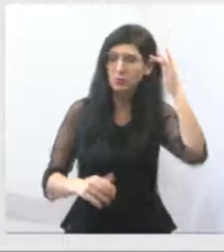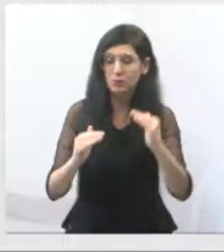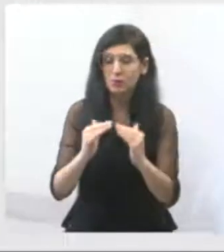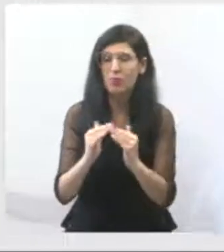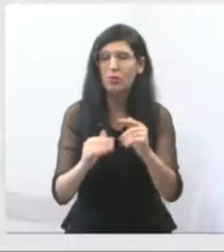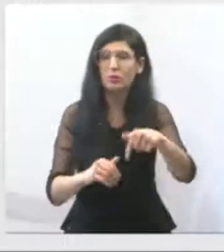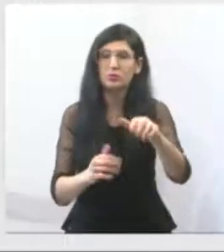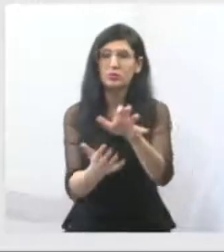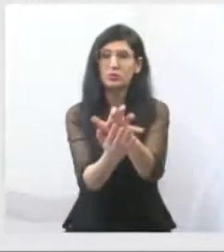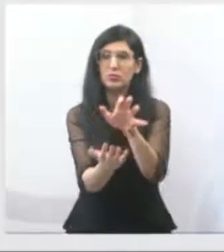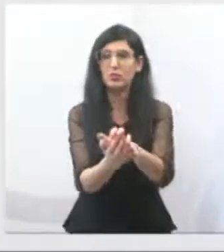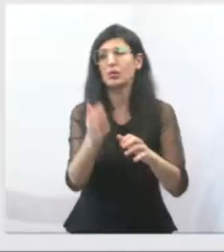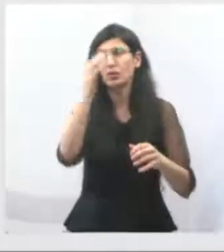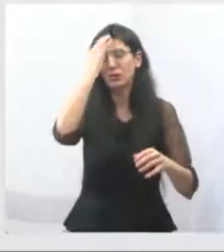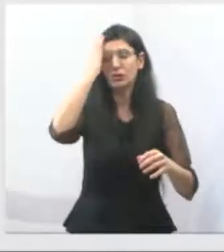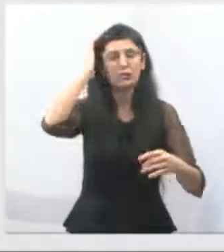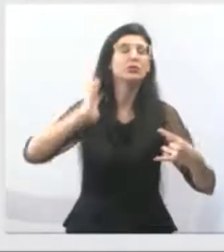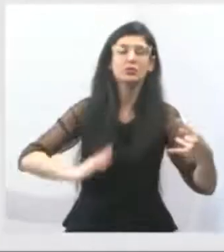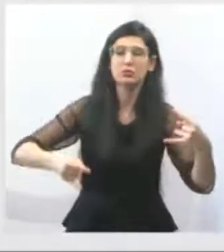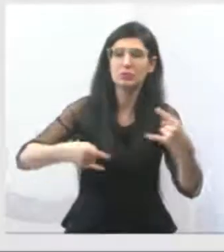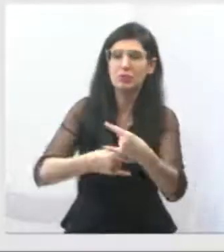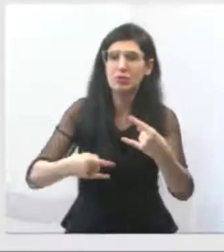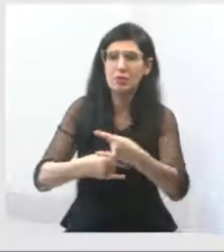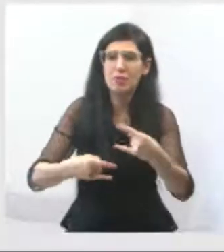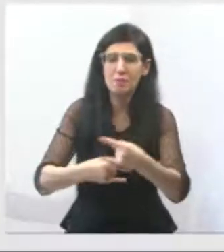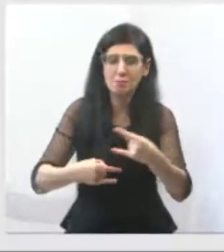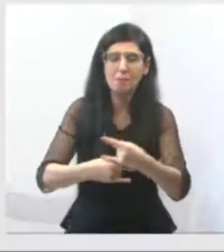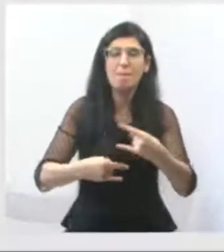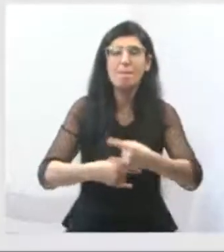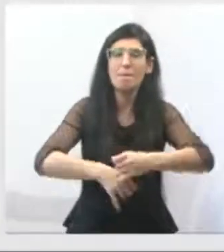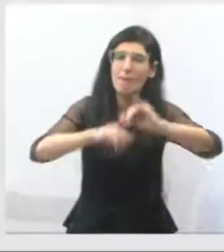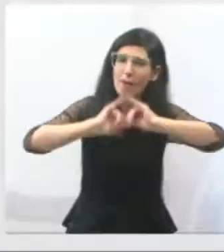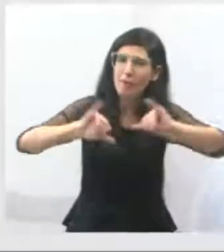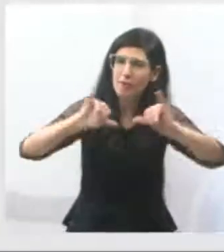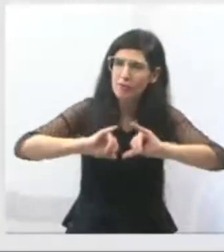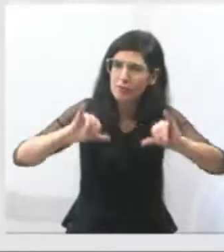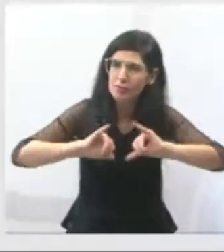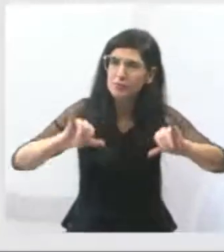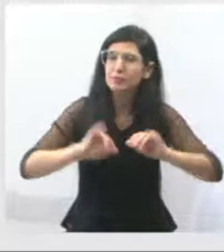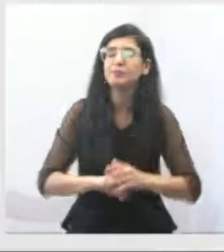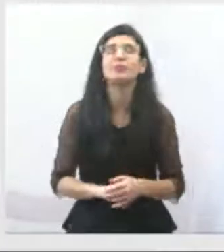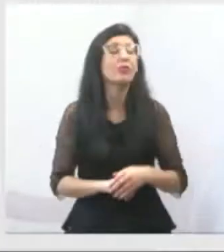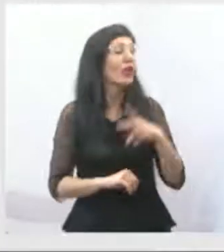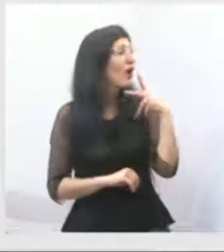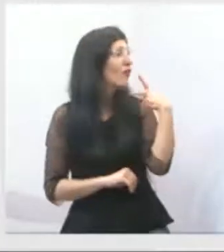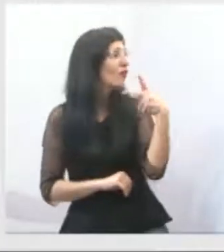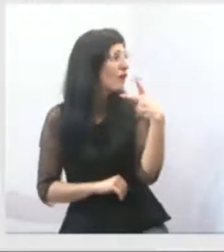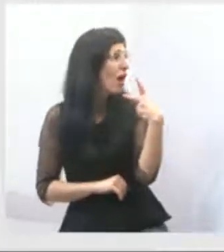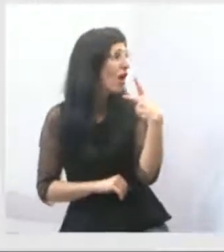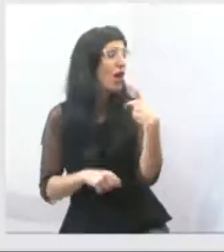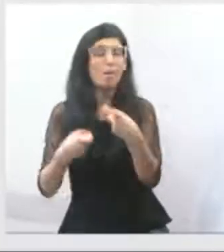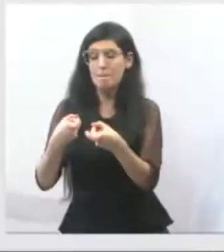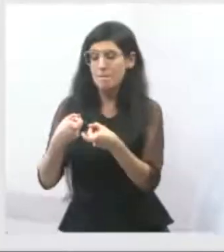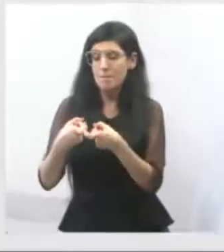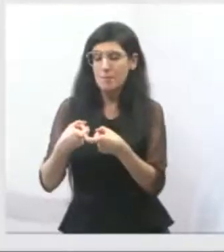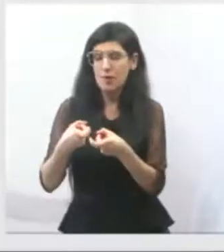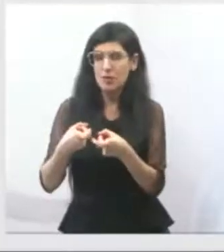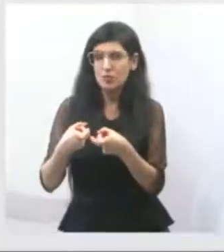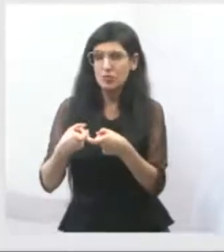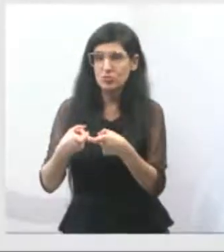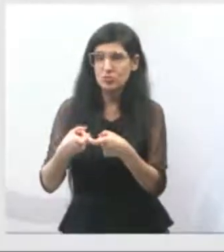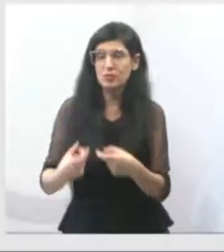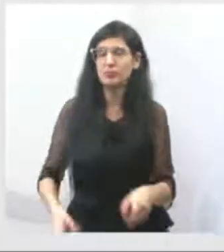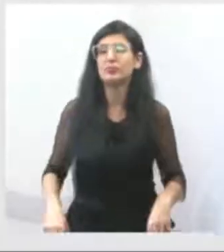lives informativos e orientativos para a população, que é o nosso Fala Doutora, onde formamos